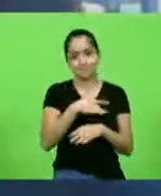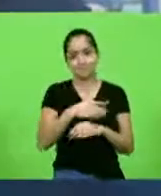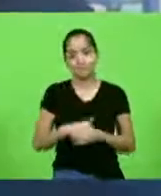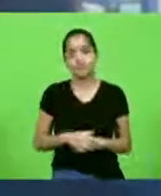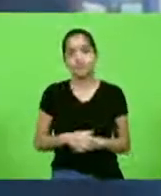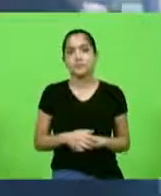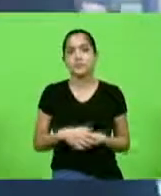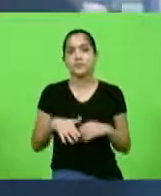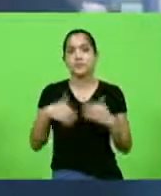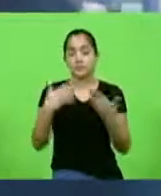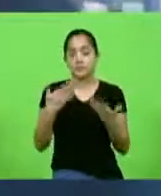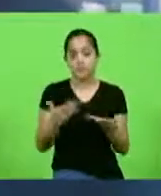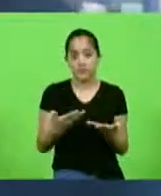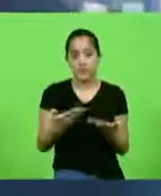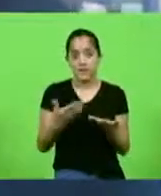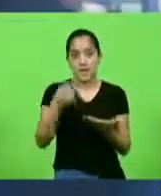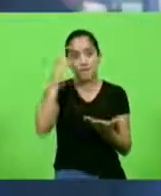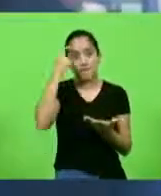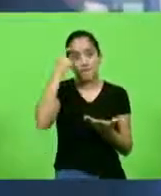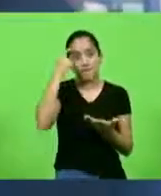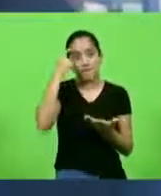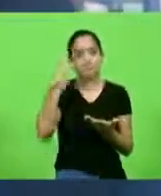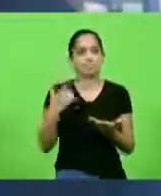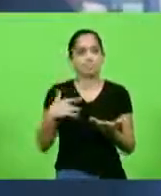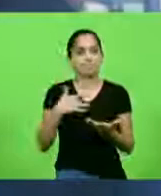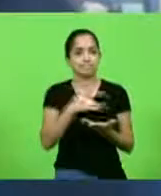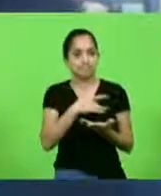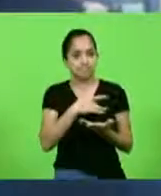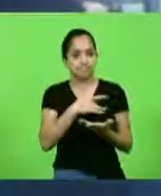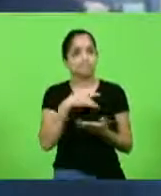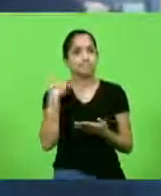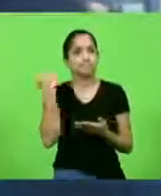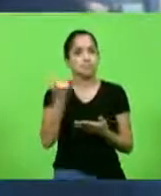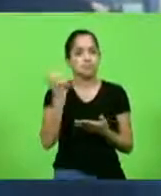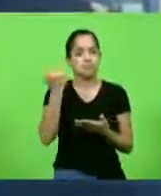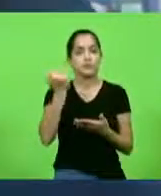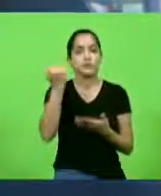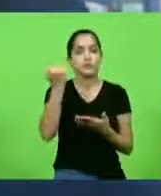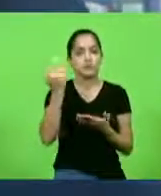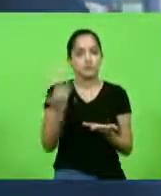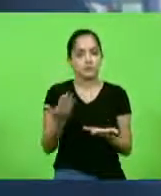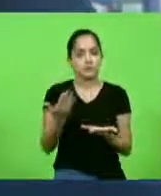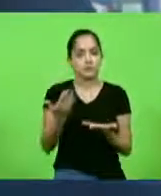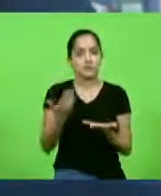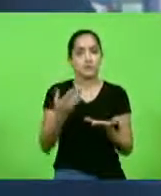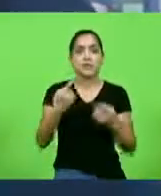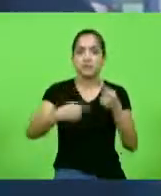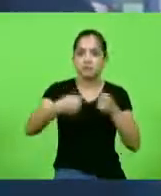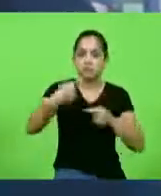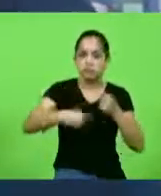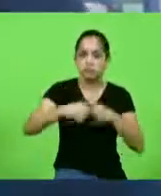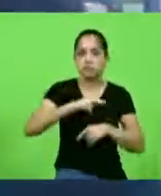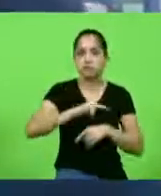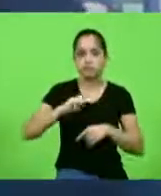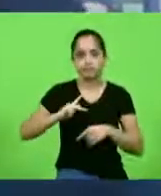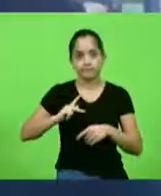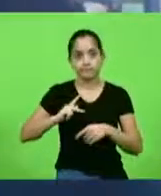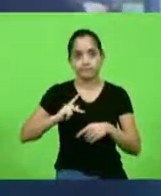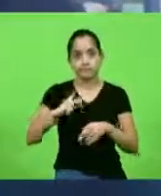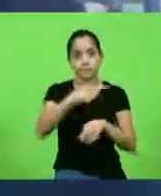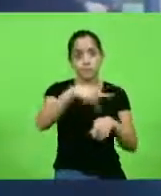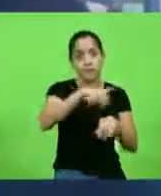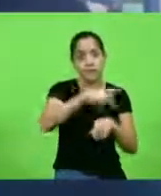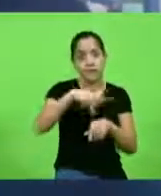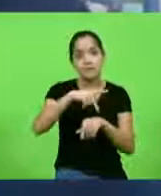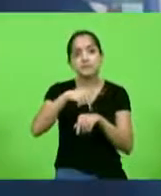Companheiros e companheiras, pensar na saúde é uma agenda importantíssima de política pública para o nosso país e para